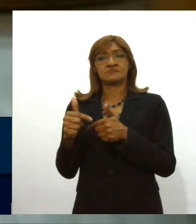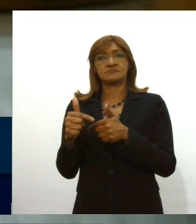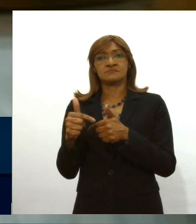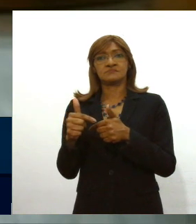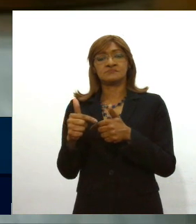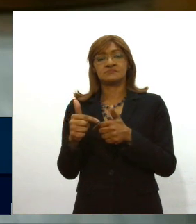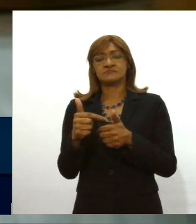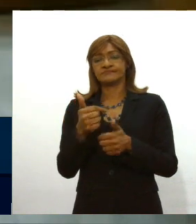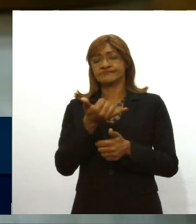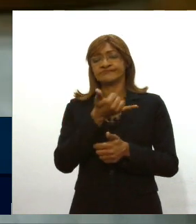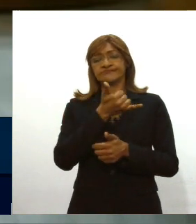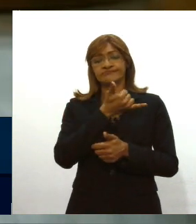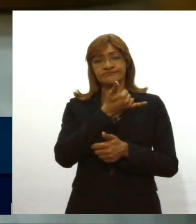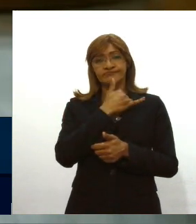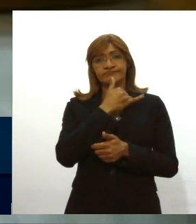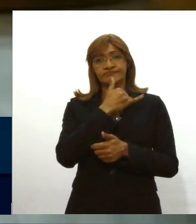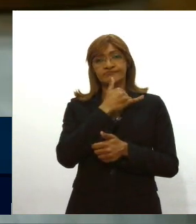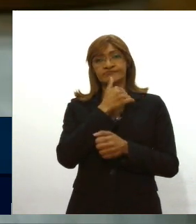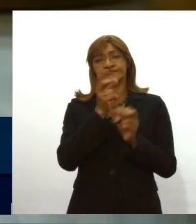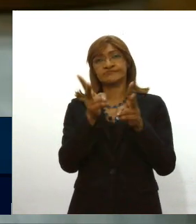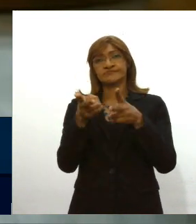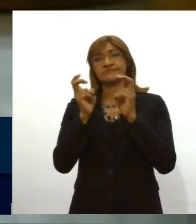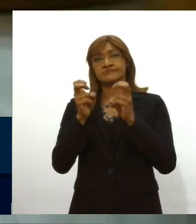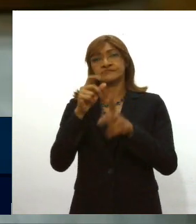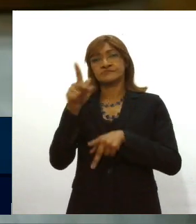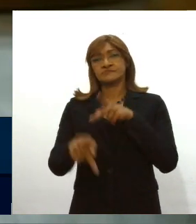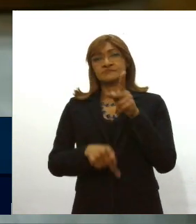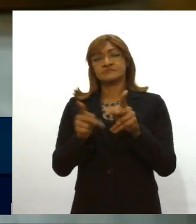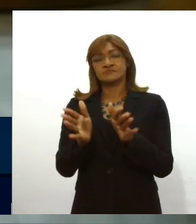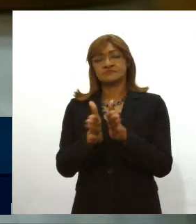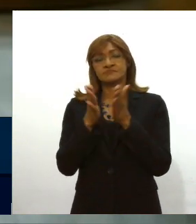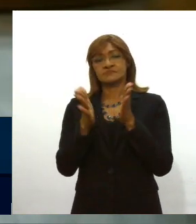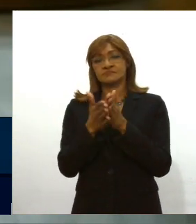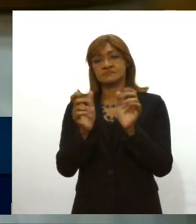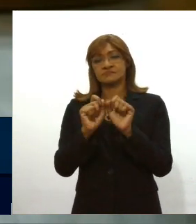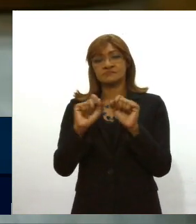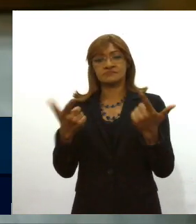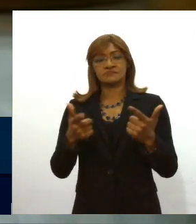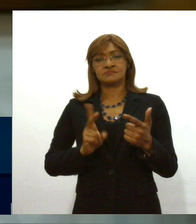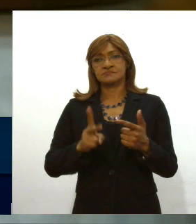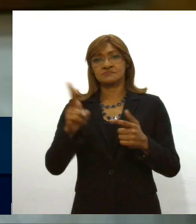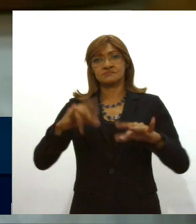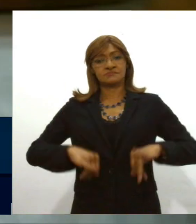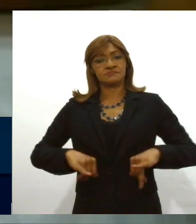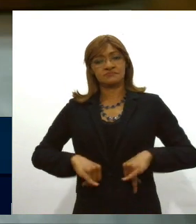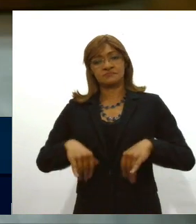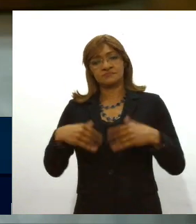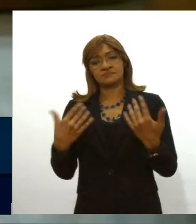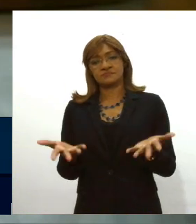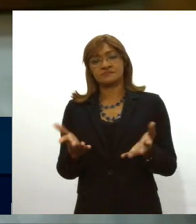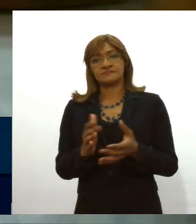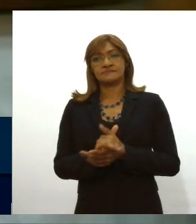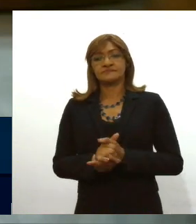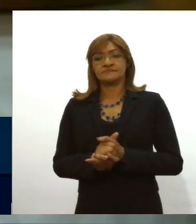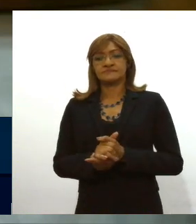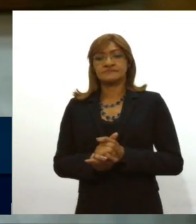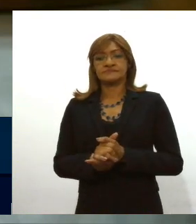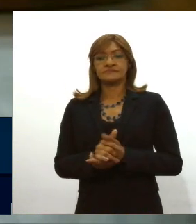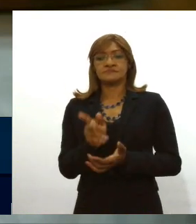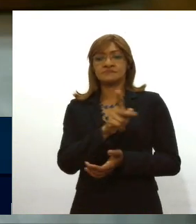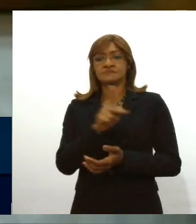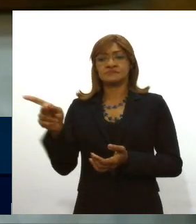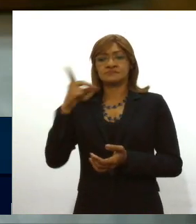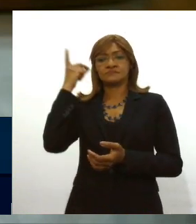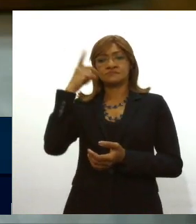vê infelizmente né a população mais carente claro sempre pagando preço então senhor presidente e senhores